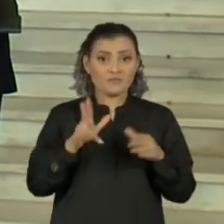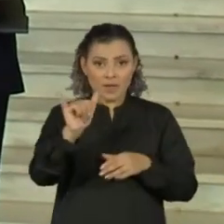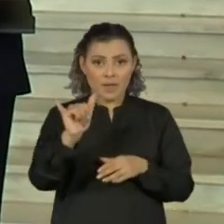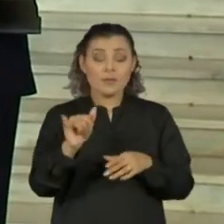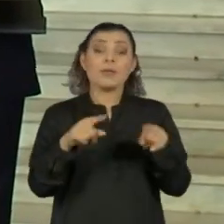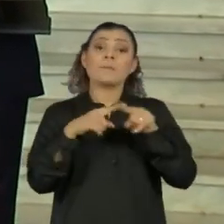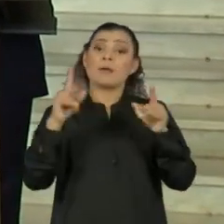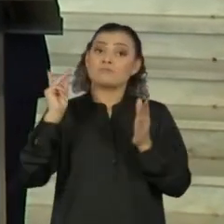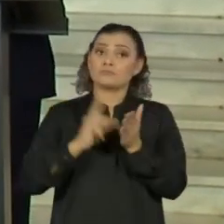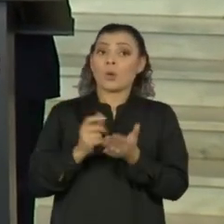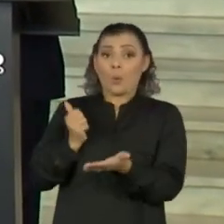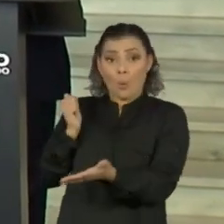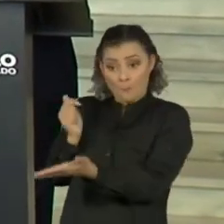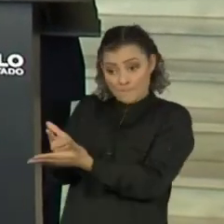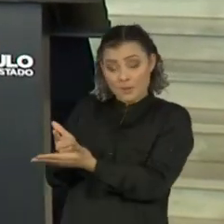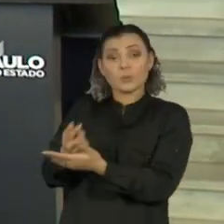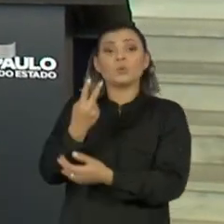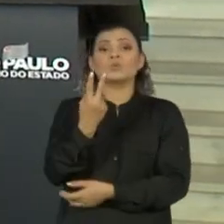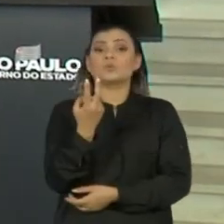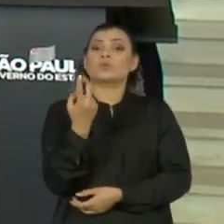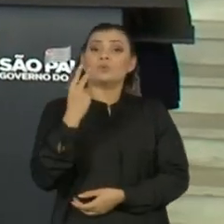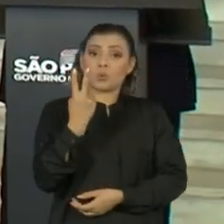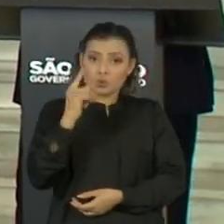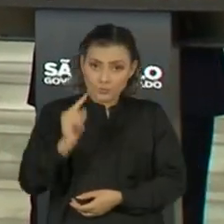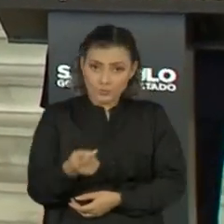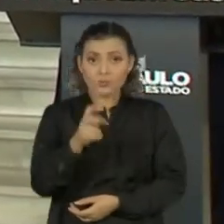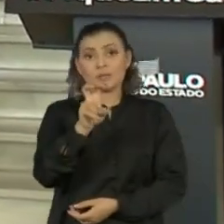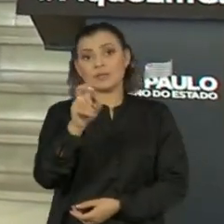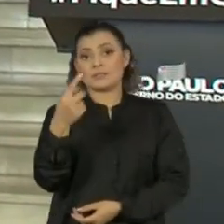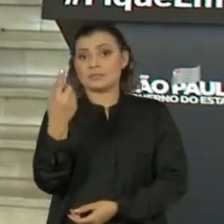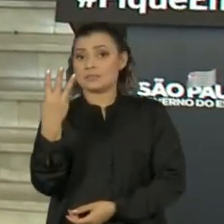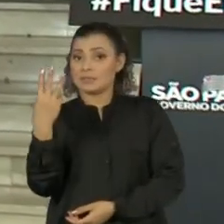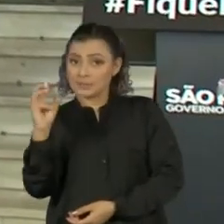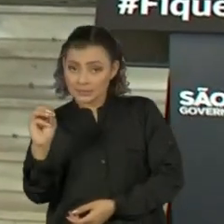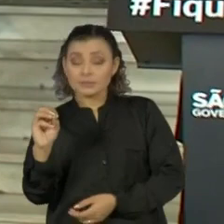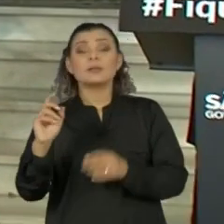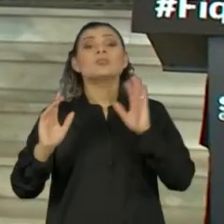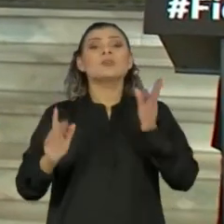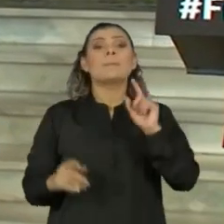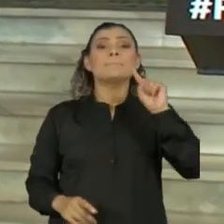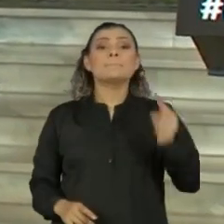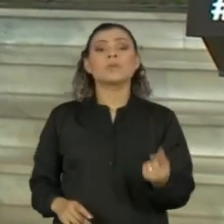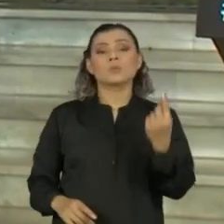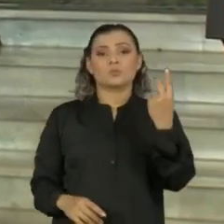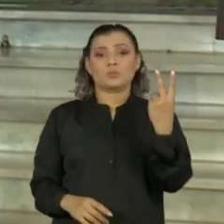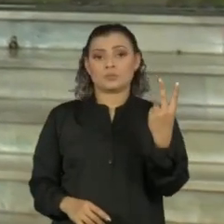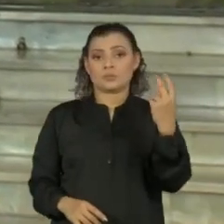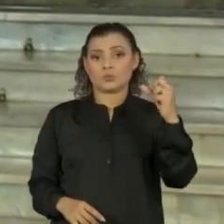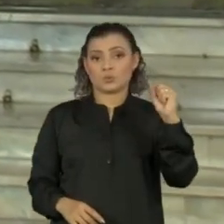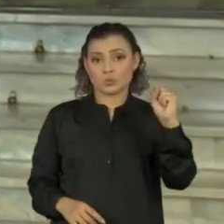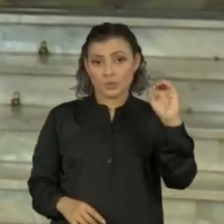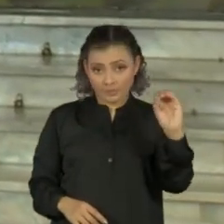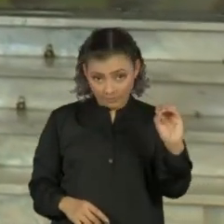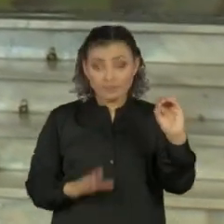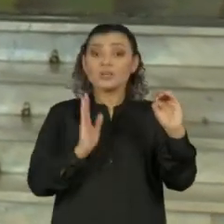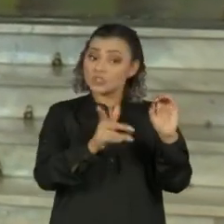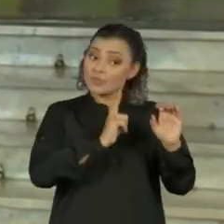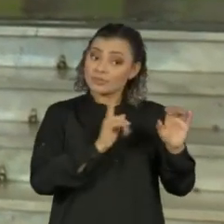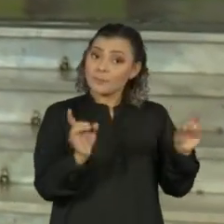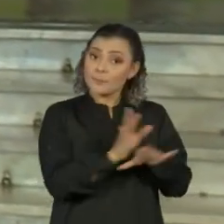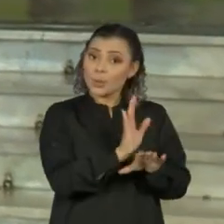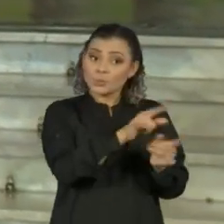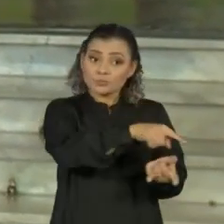consolidada até agora de 2.530 se soma a 1.880 leitos que já estão disponíveis com respiradores.